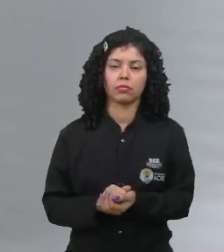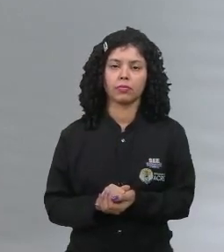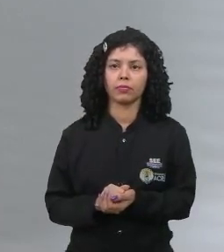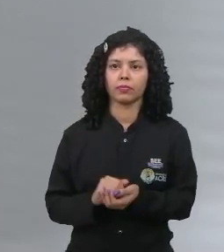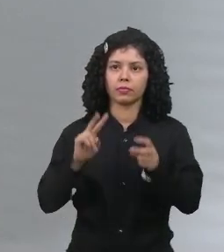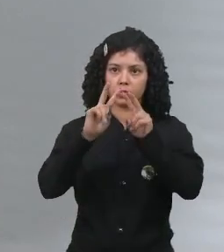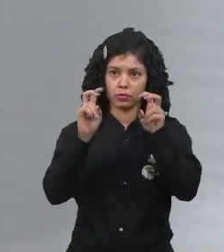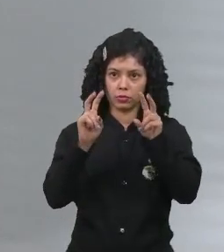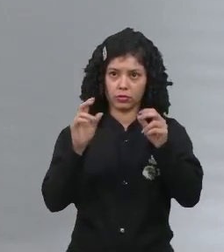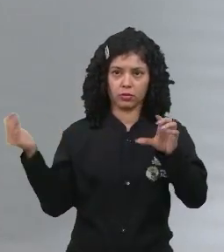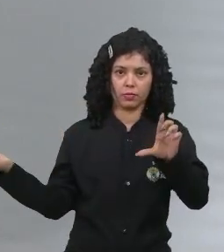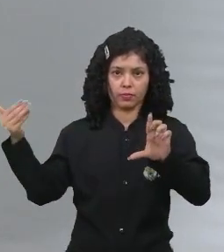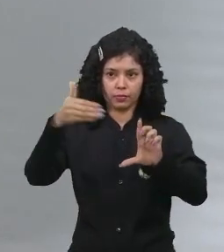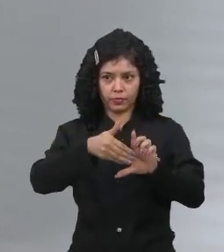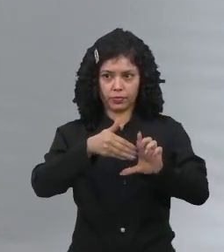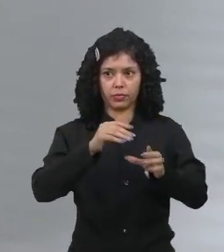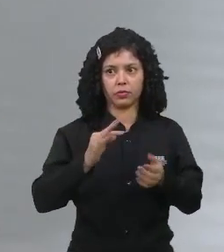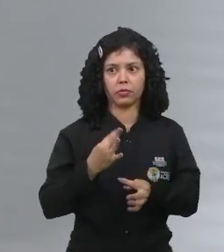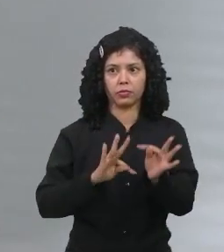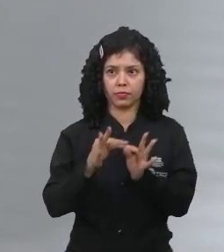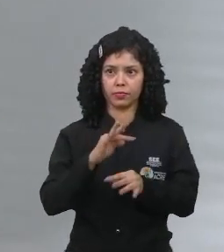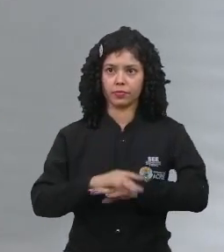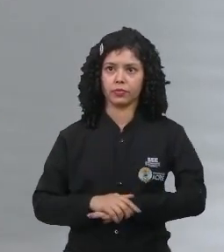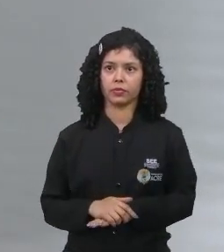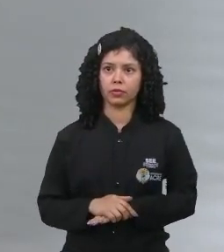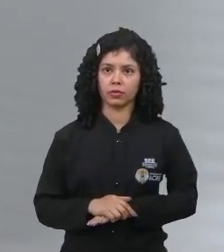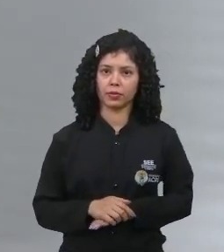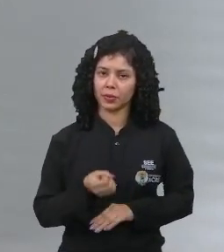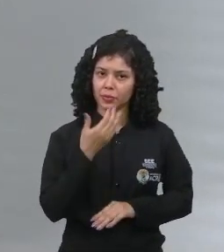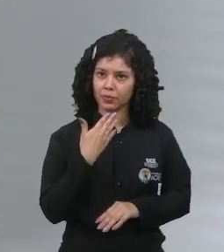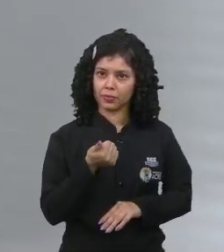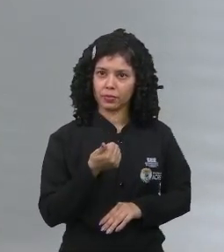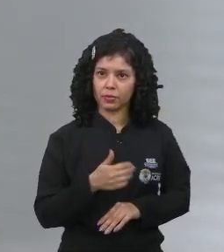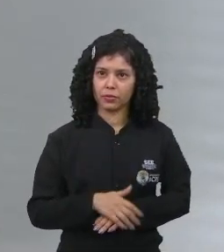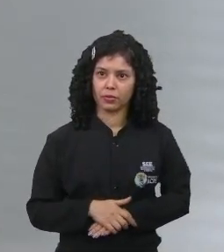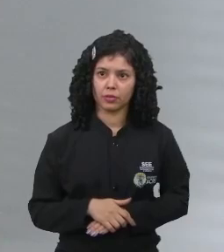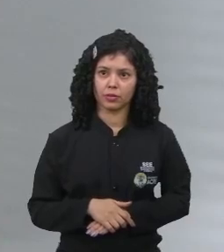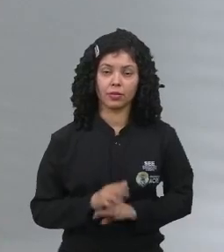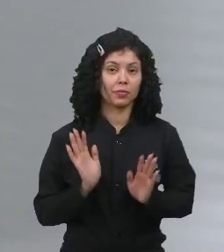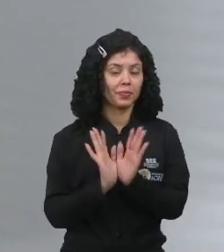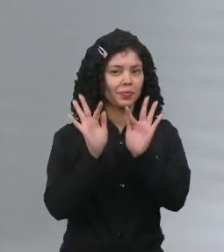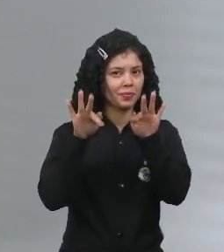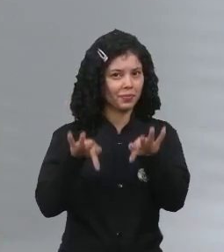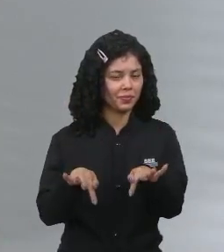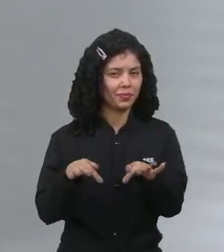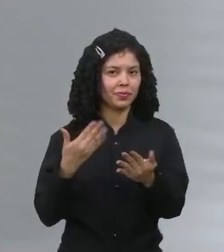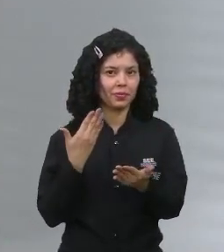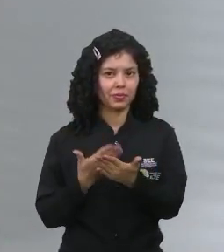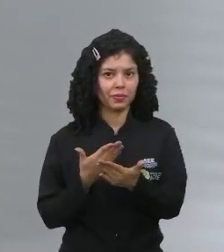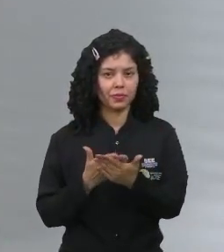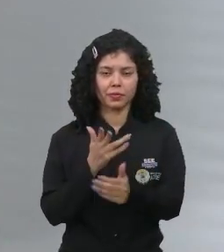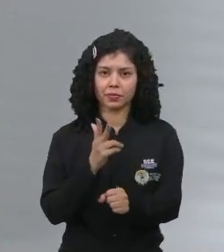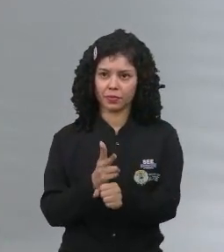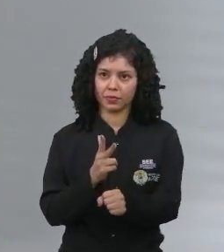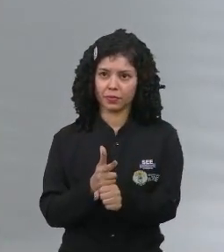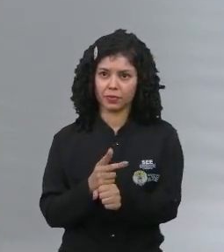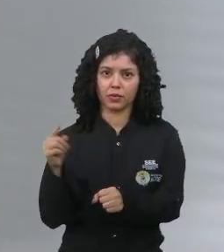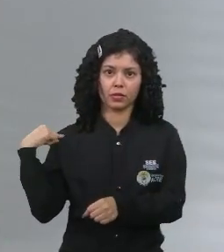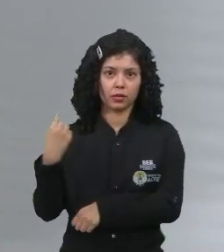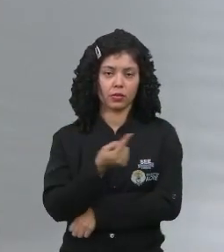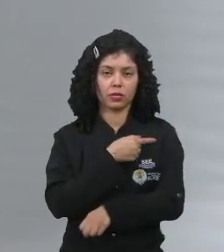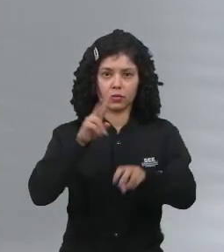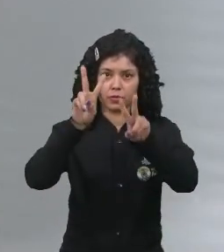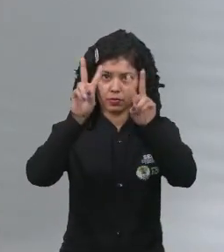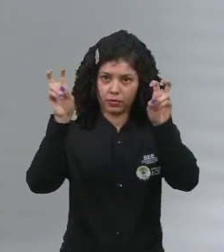esse acesso tecnológico. Tudo bem? Eu estou finalizando esta videoaula em que nós